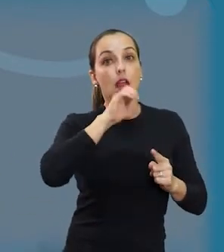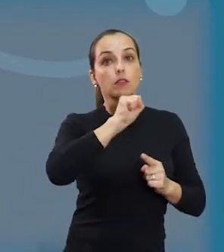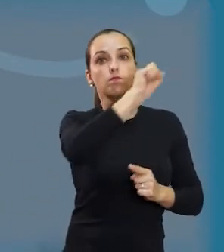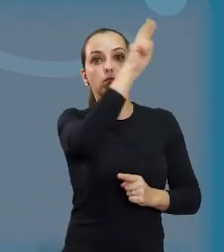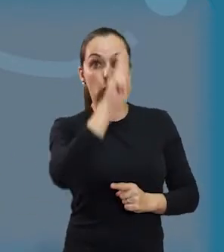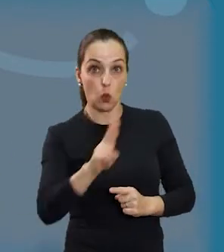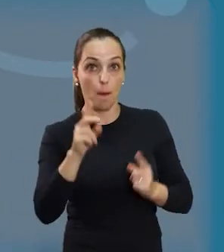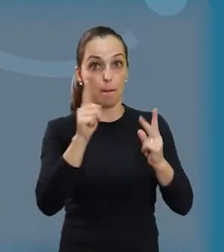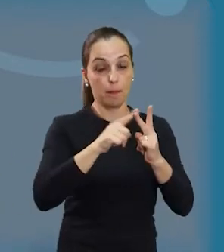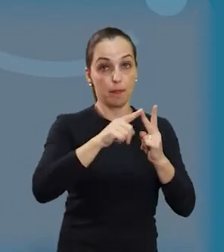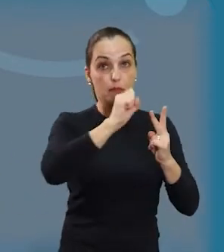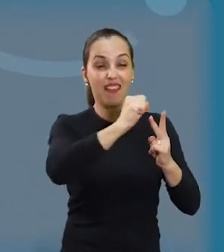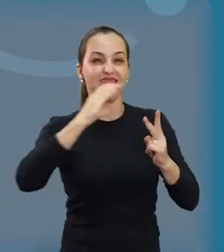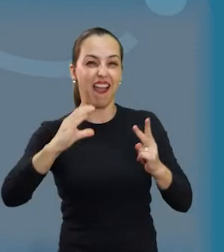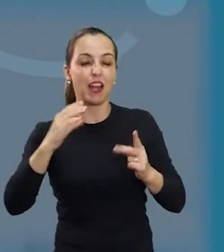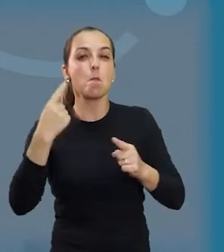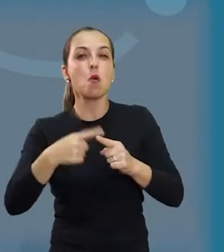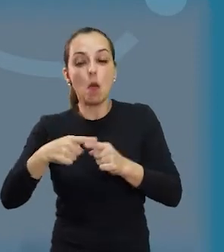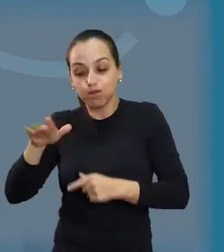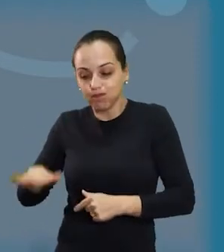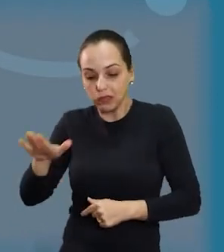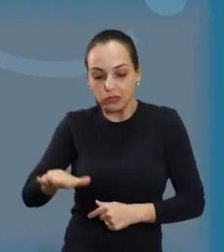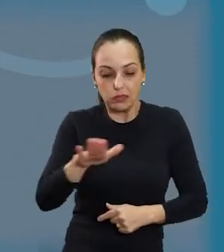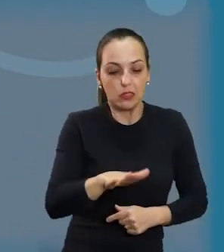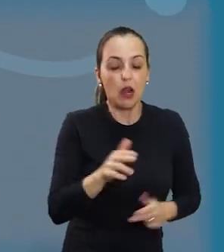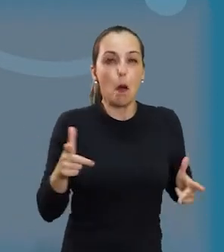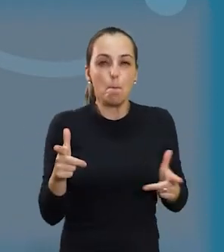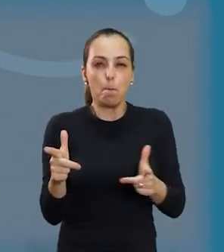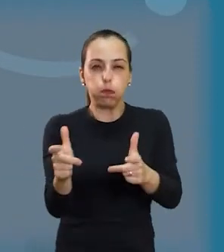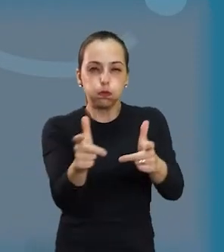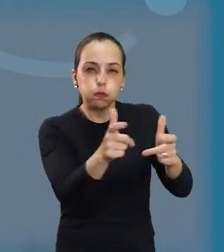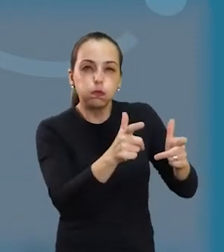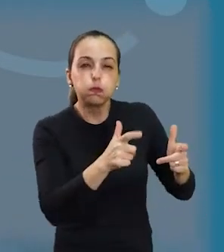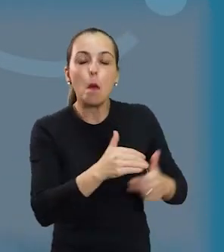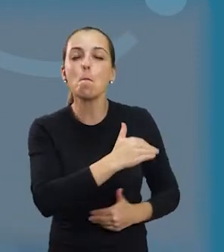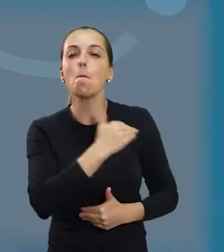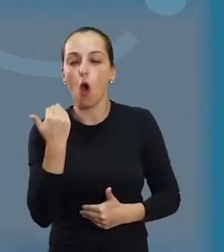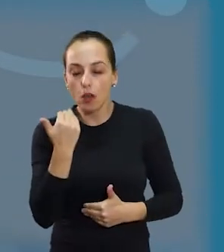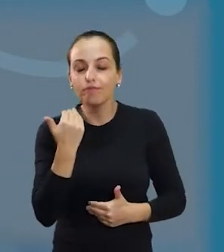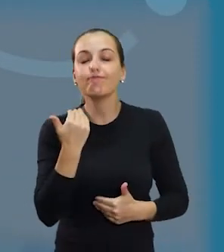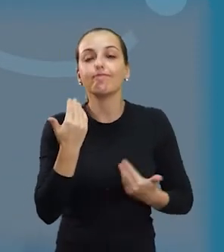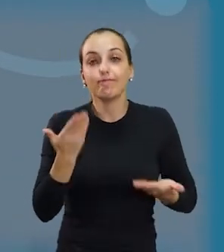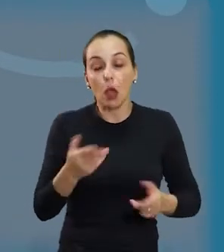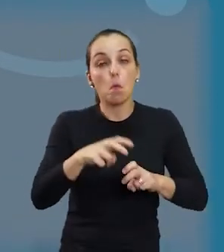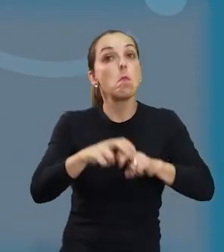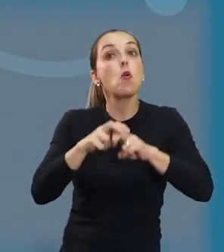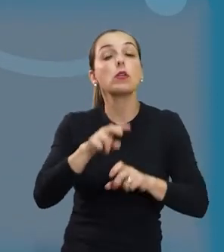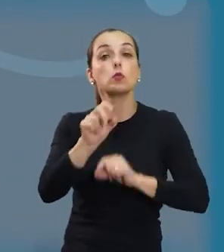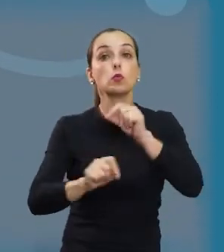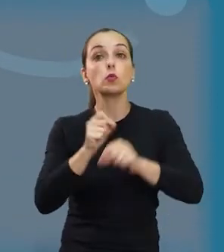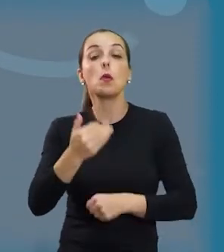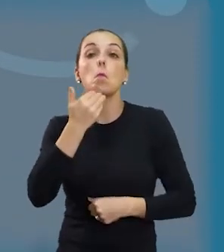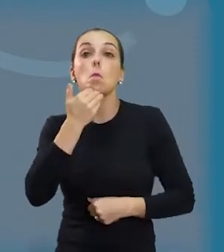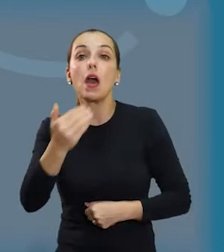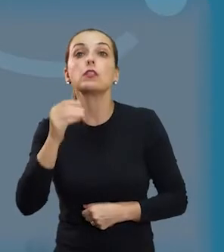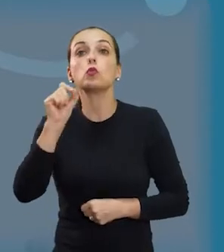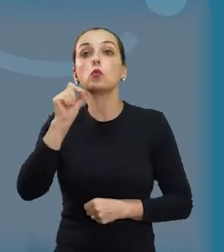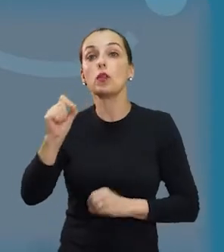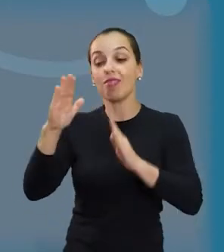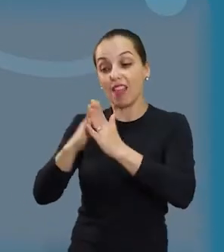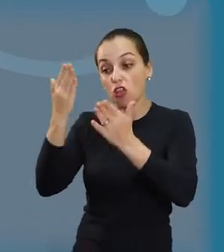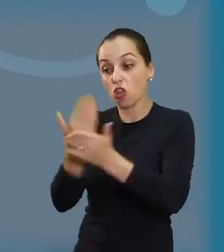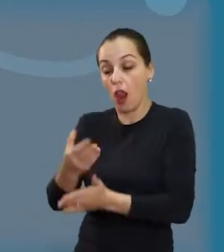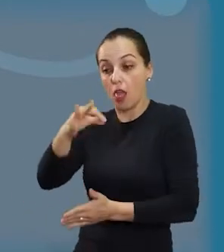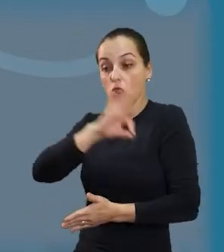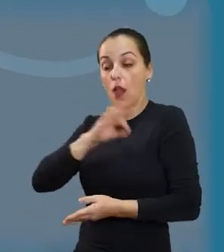entre eles o de Suzano e o de Santa Catarina, onde infelizmente crianças foram assassinadas. Por esse motivo,